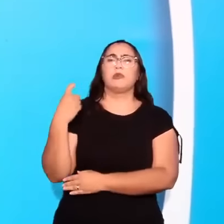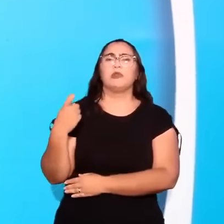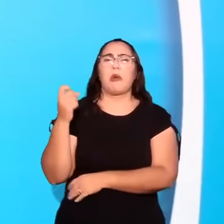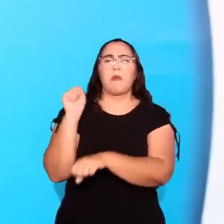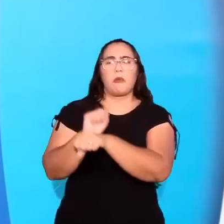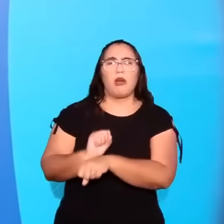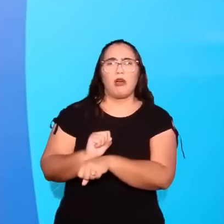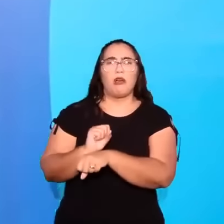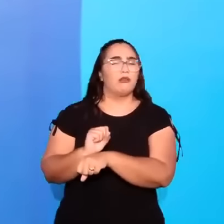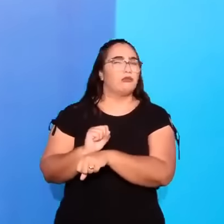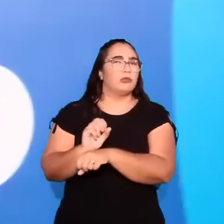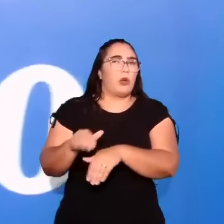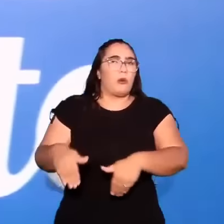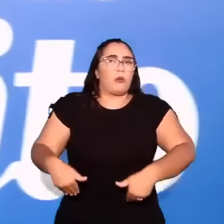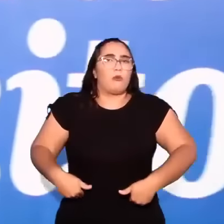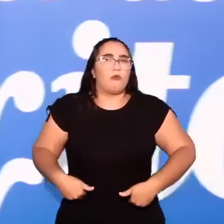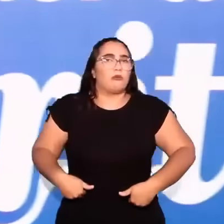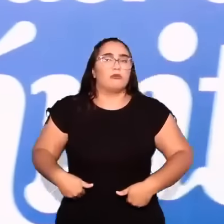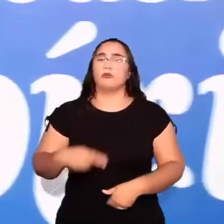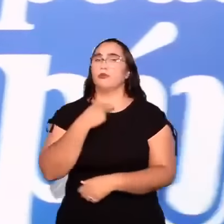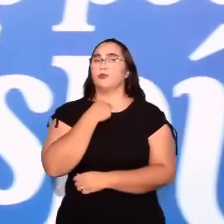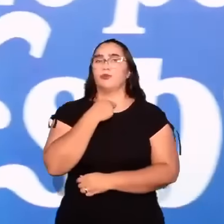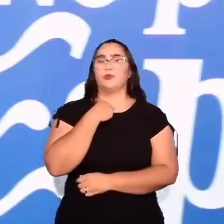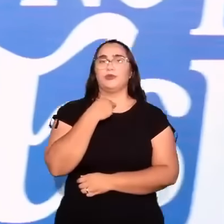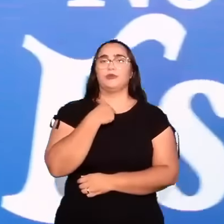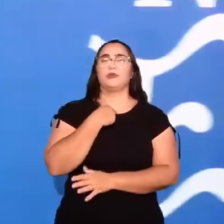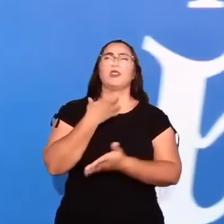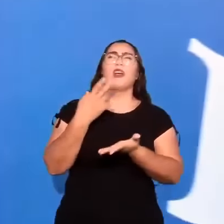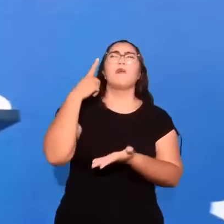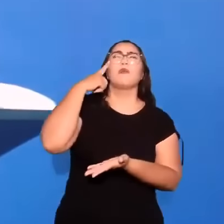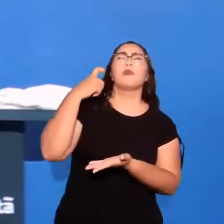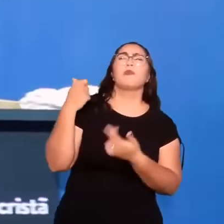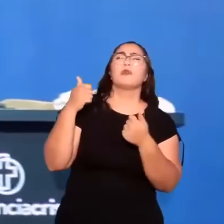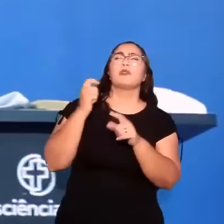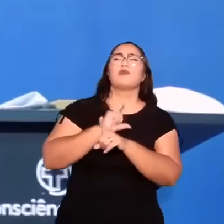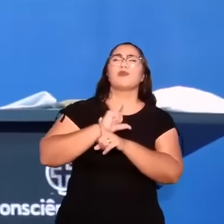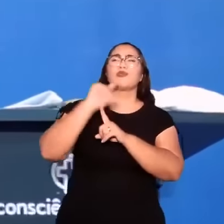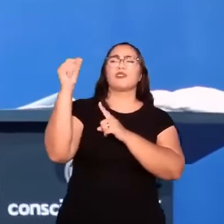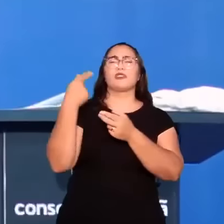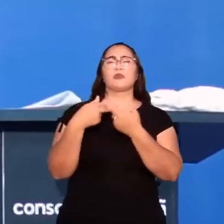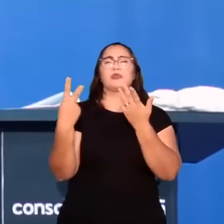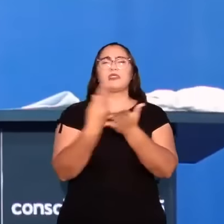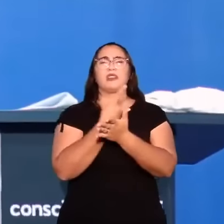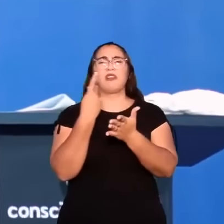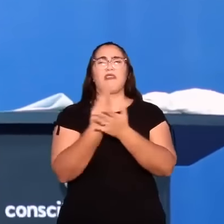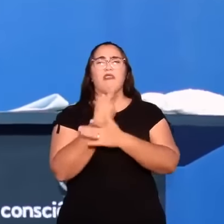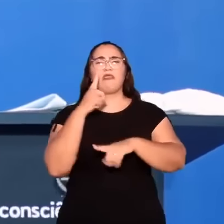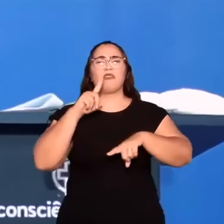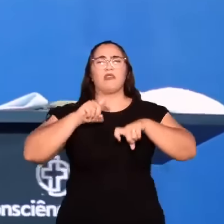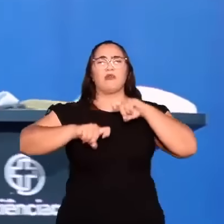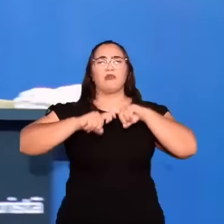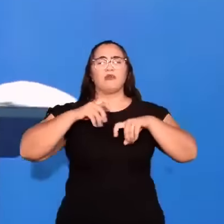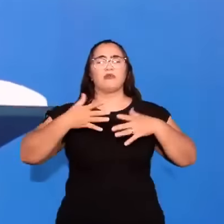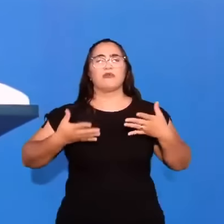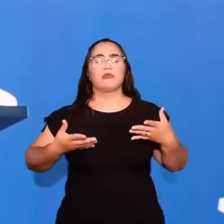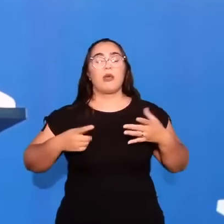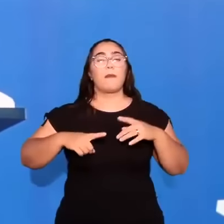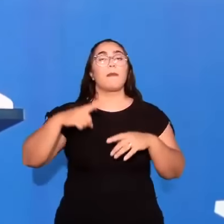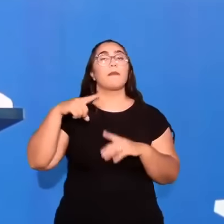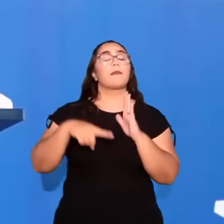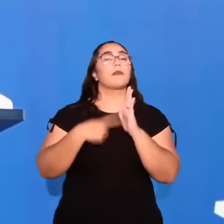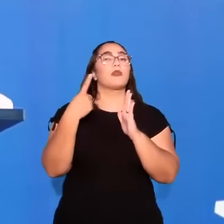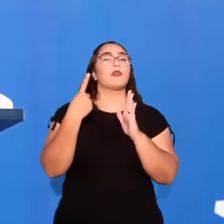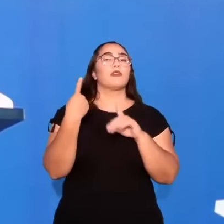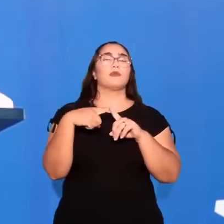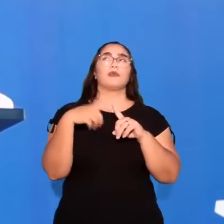Não para aí. Não baixe a guarda. E porquê eles têm que fugir da imoralidade? Primeiro, por causa da